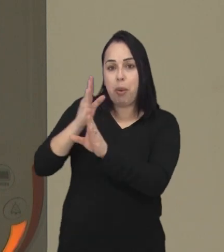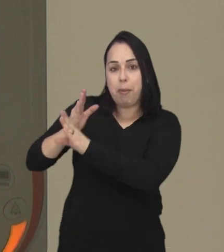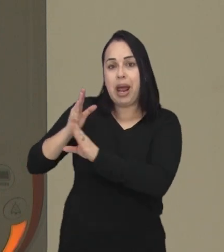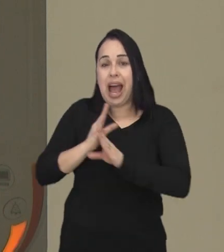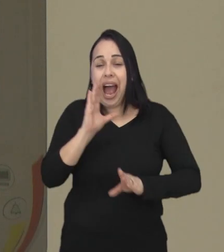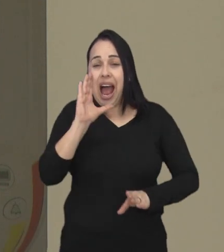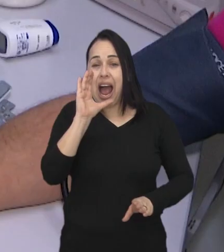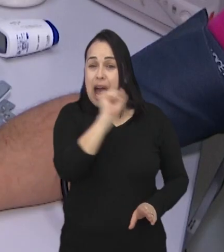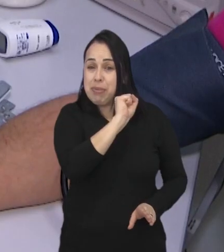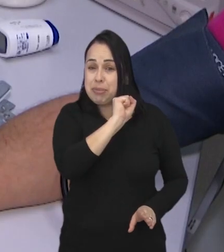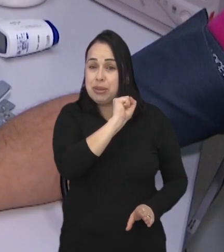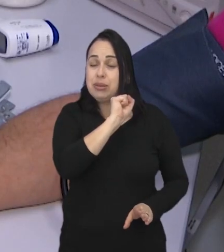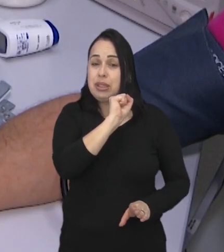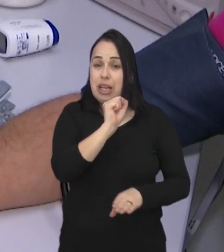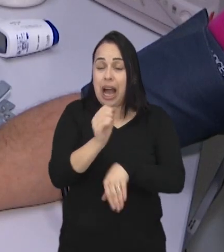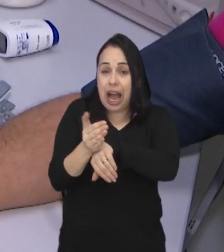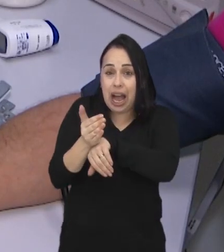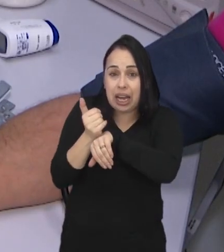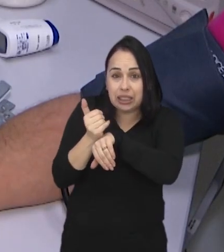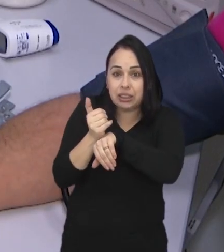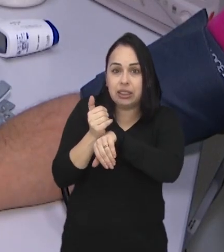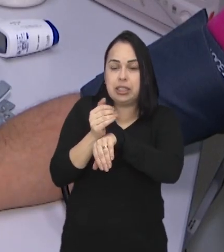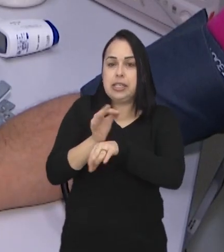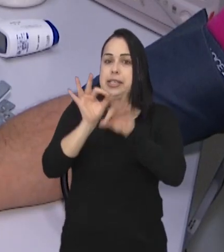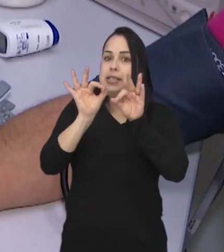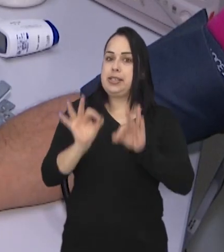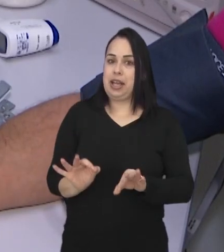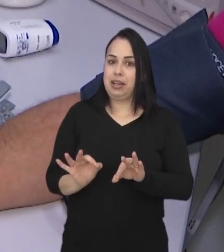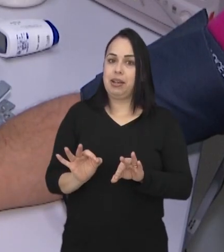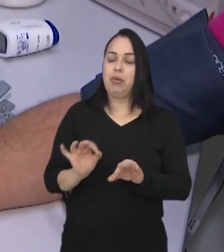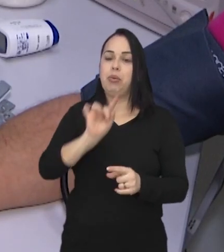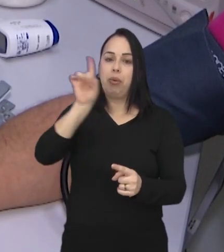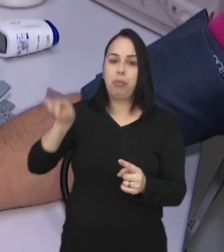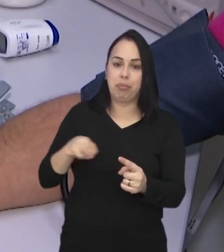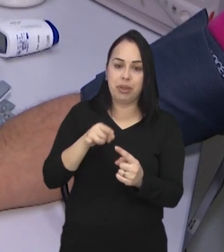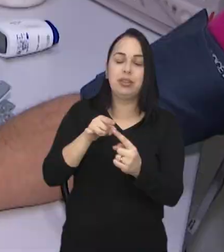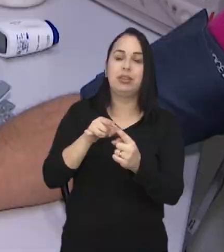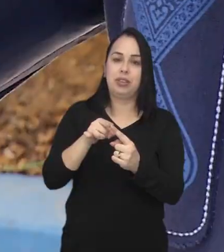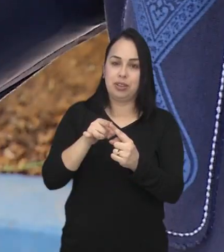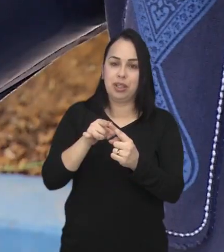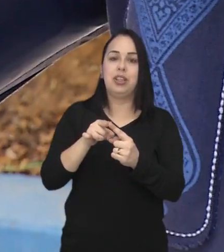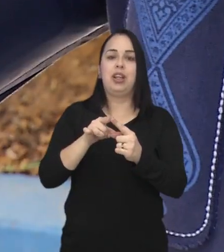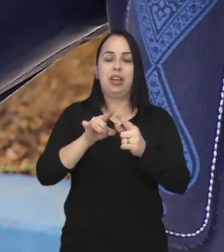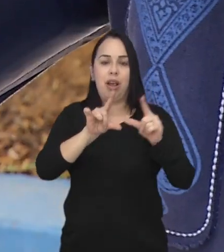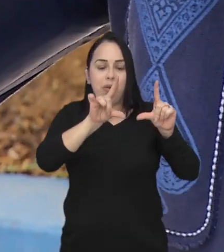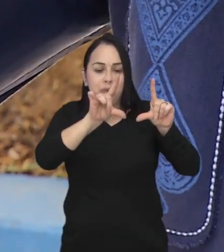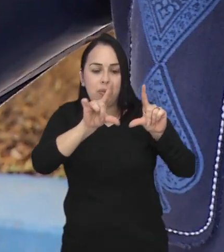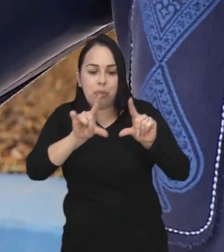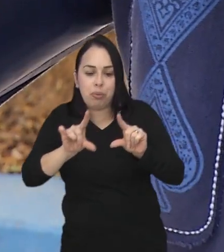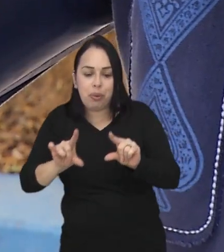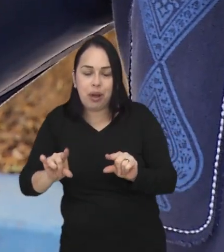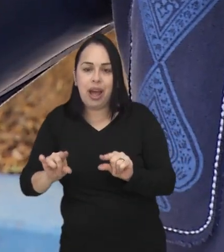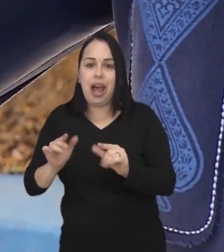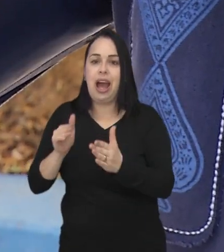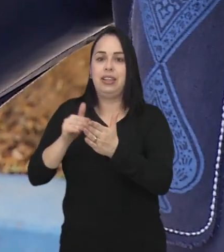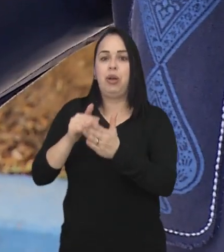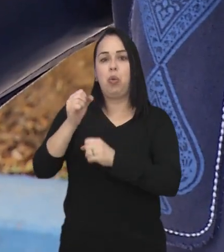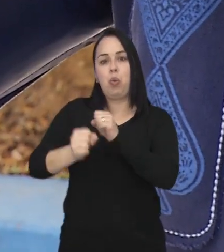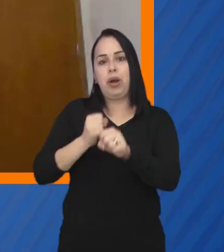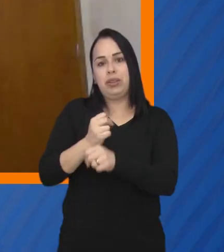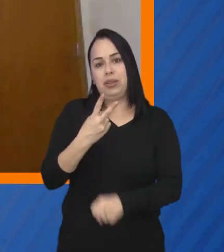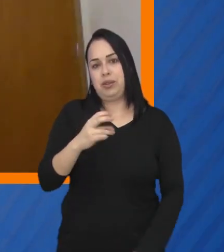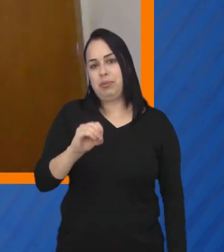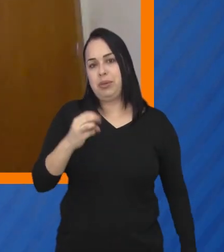diagnósticos cada vez mais precoces e assertivos. A meta é reduzir as taxas até 2030.